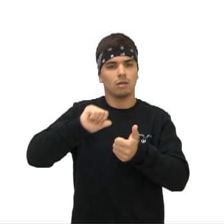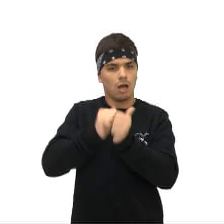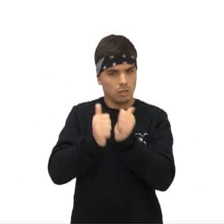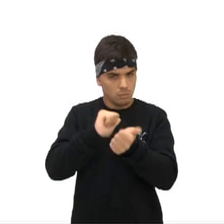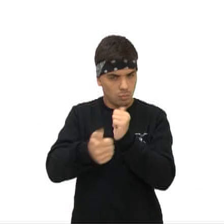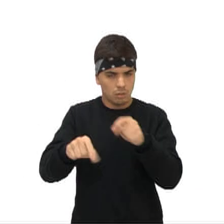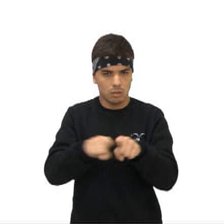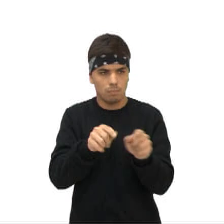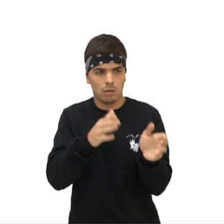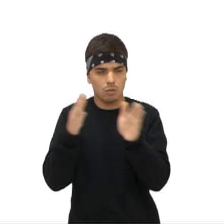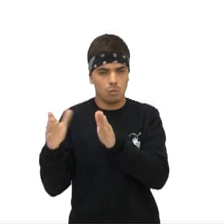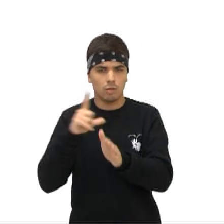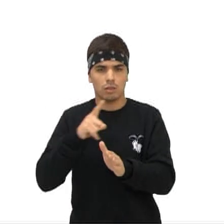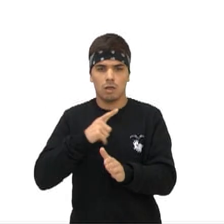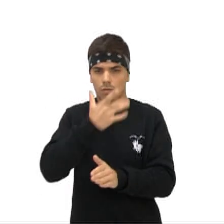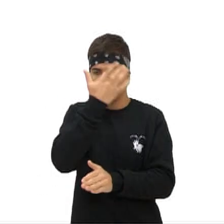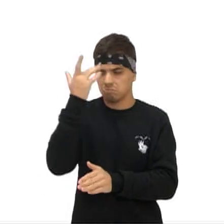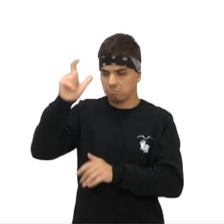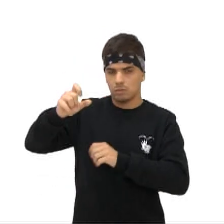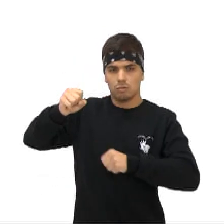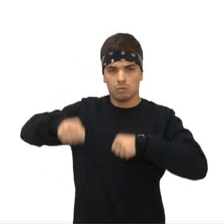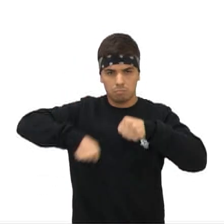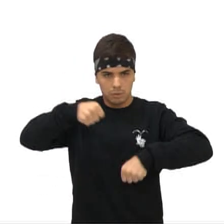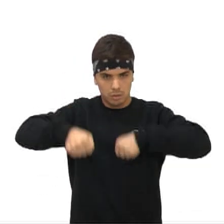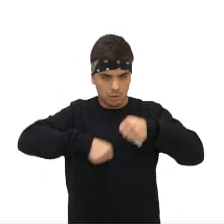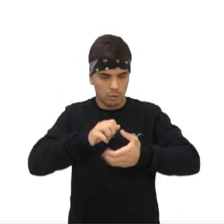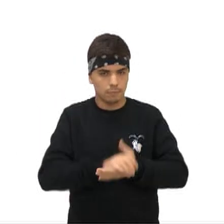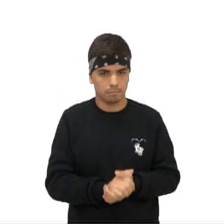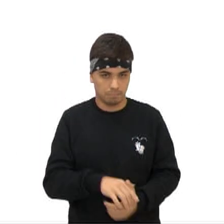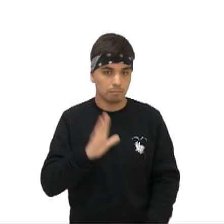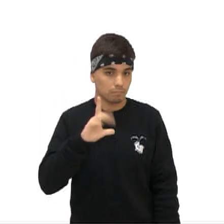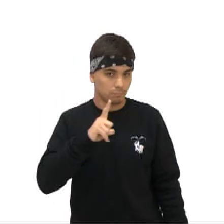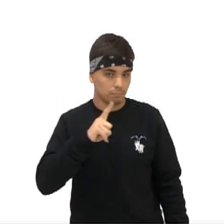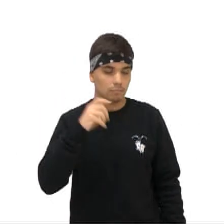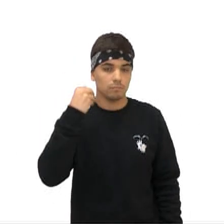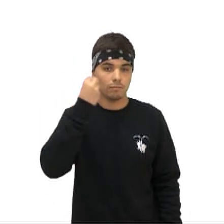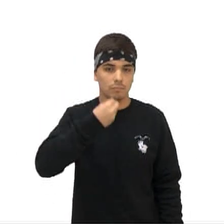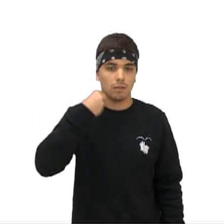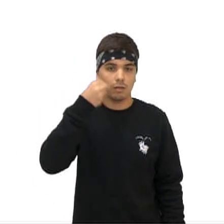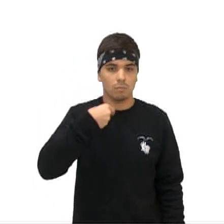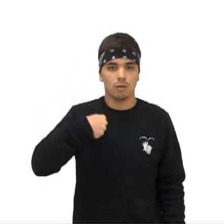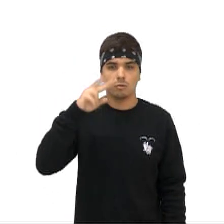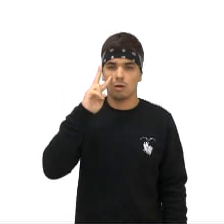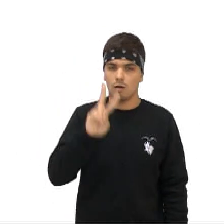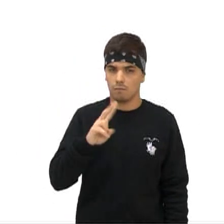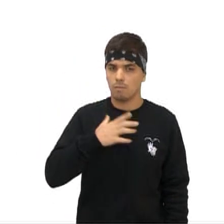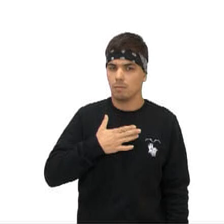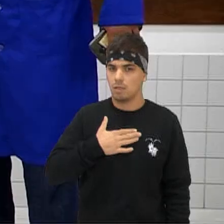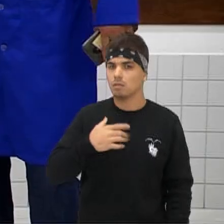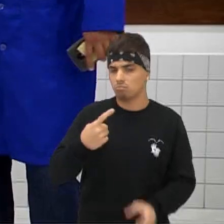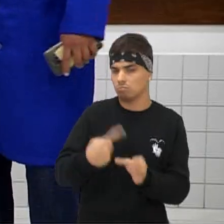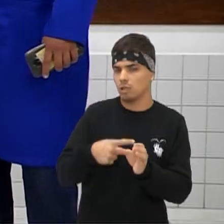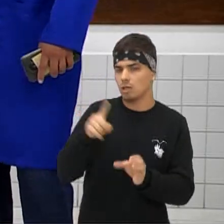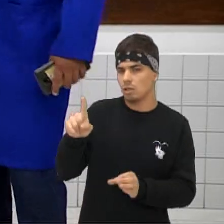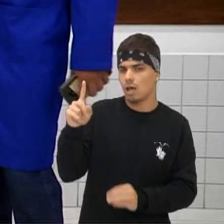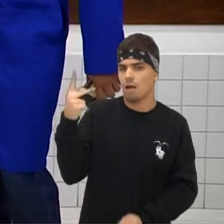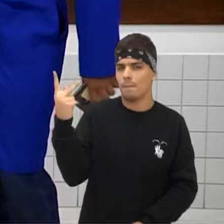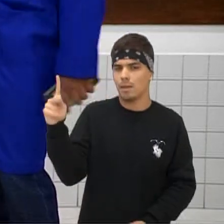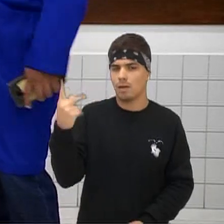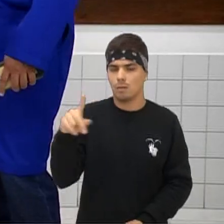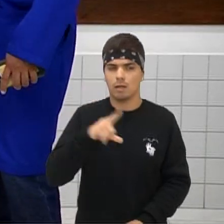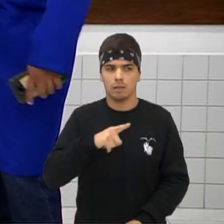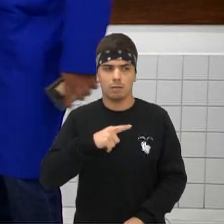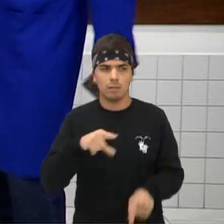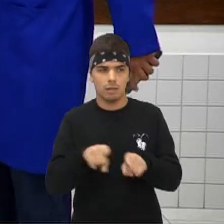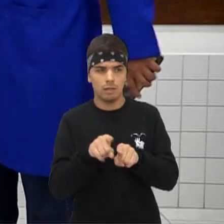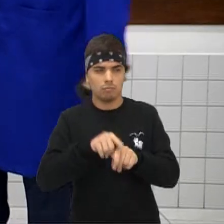aqui, alguns ciclistas pedalando E aqui vem uma experiência que eu já tive aí, professor Gustavo Que assim, eu já desci da minha cidade de Piracuara Até Matinhos de